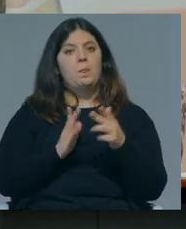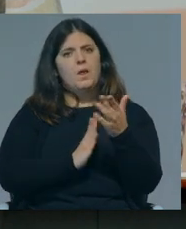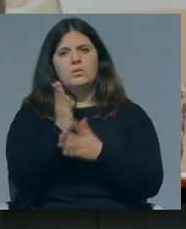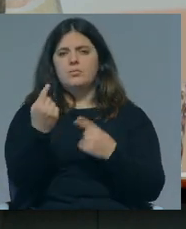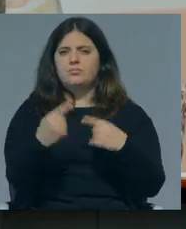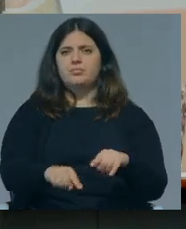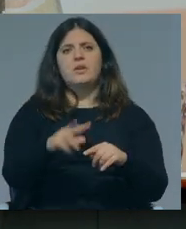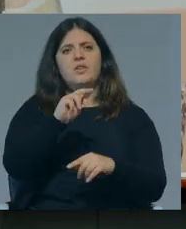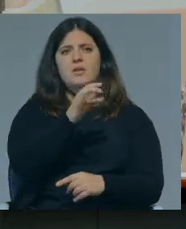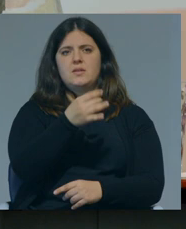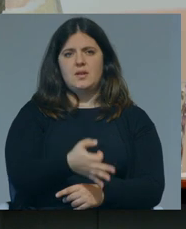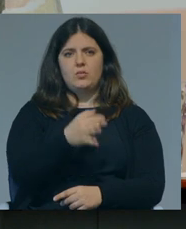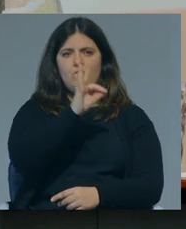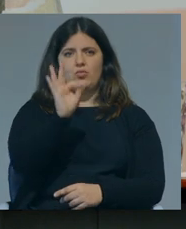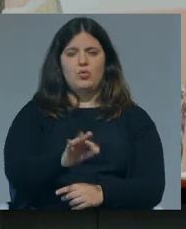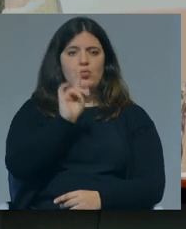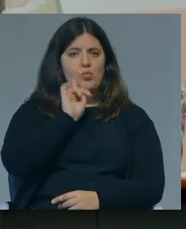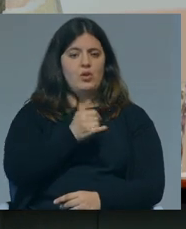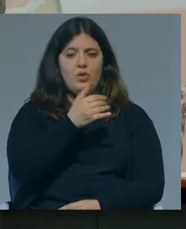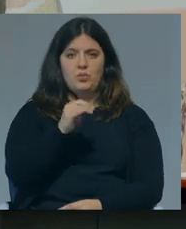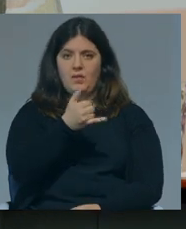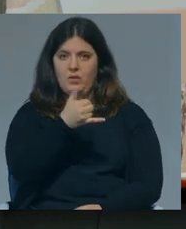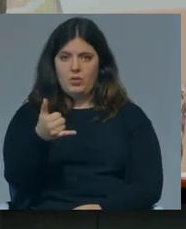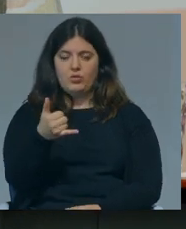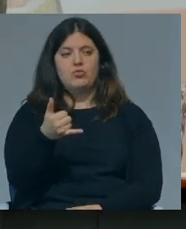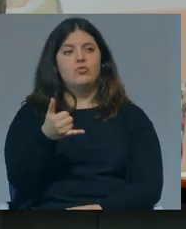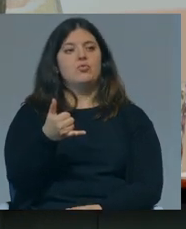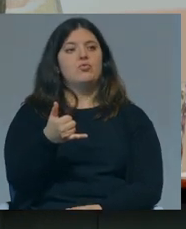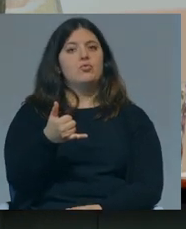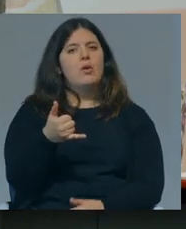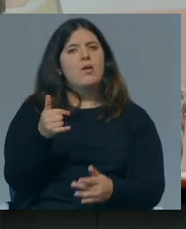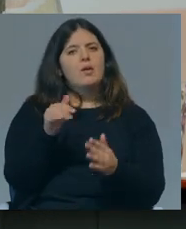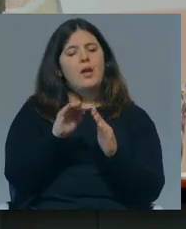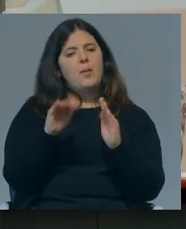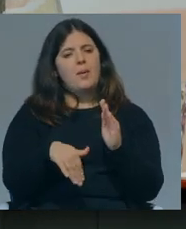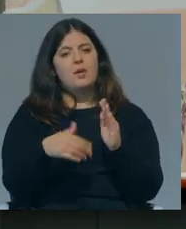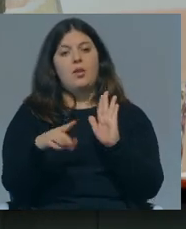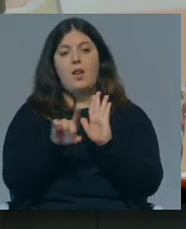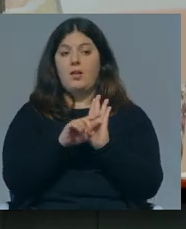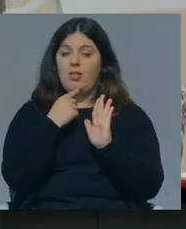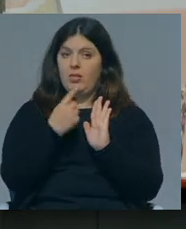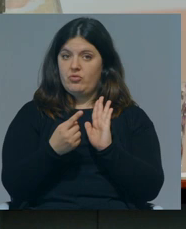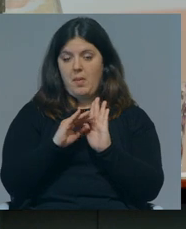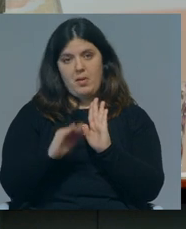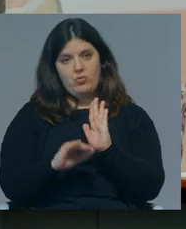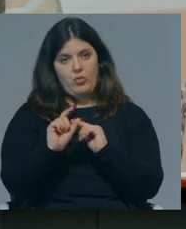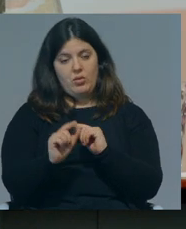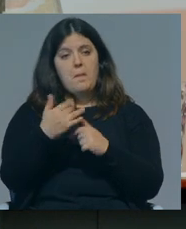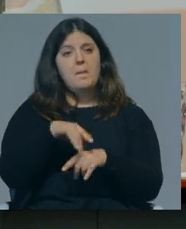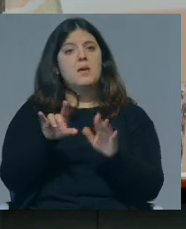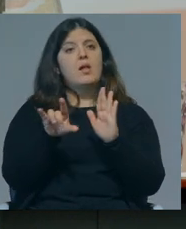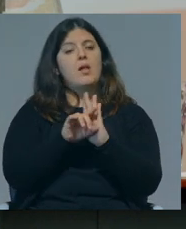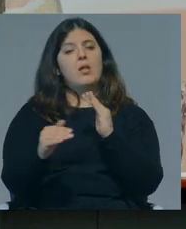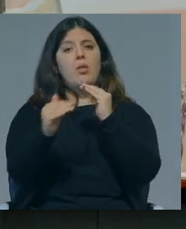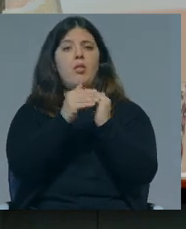Continuamos a ter 37% de mulheres em 2022, que é ligeiramente abaixo de estipulado por lei. Mas a lei da